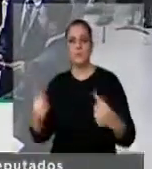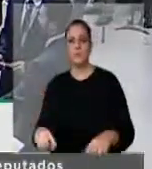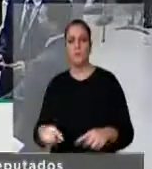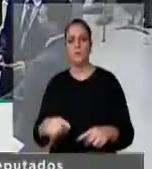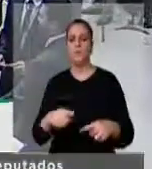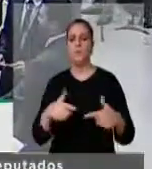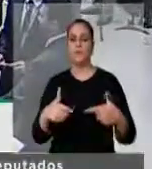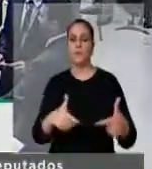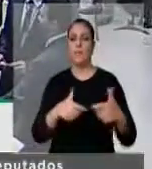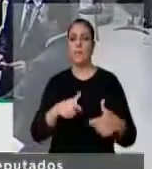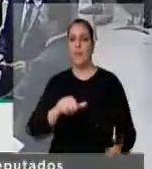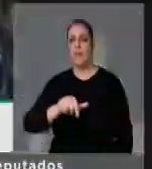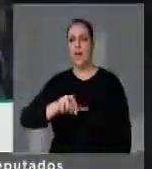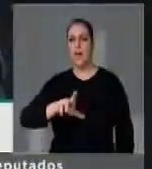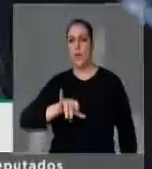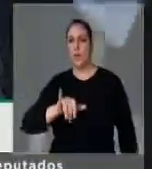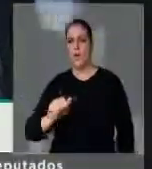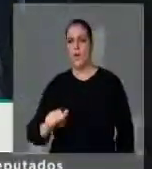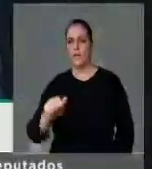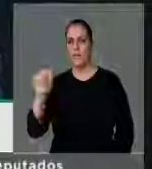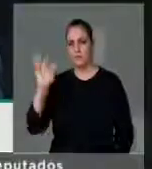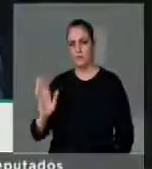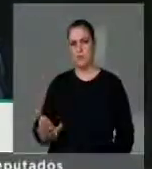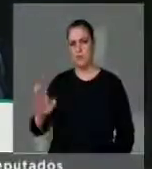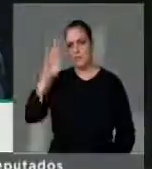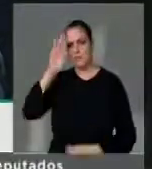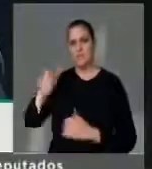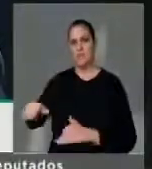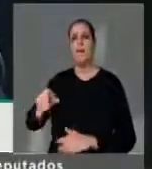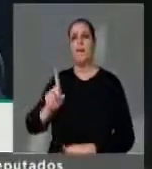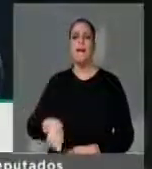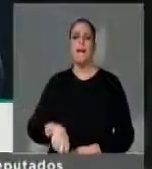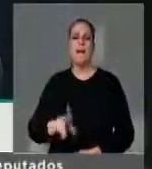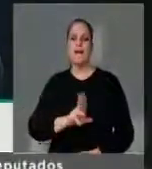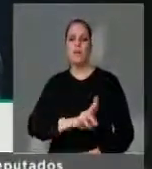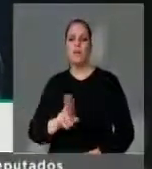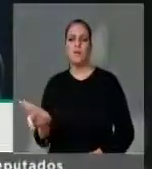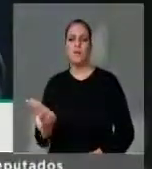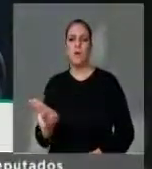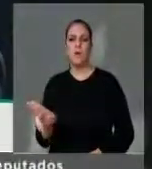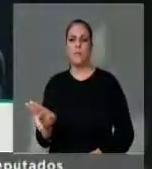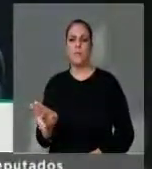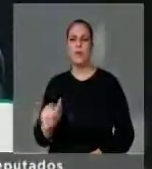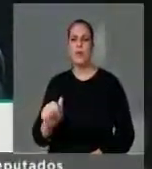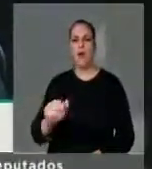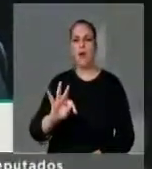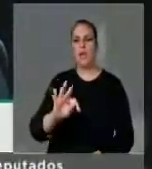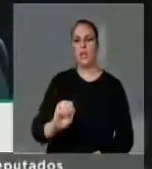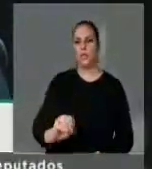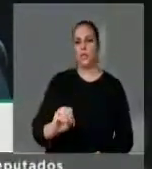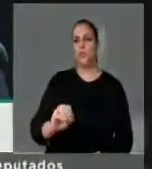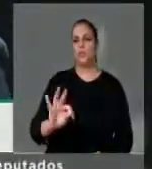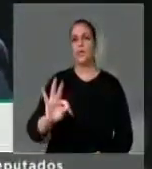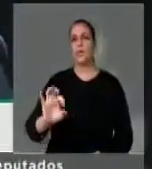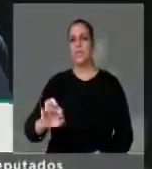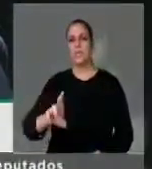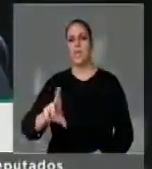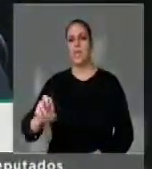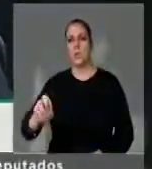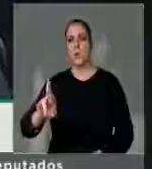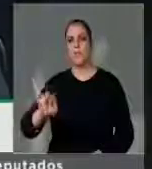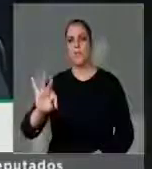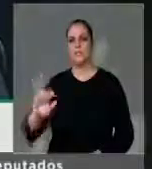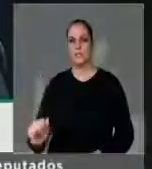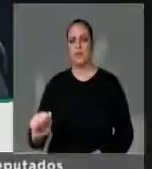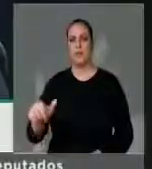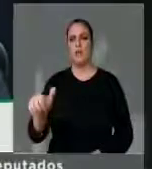Araguaia e o exército brasileiro. Aquilo que foi chamado de ato terrorista, rigor, hoje é